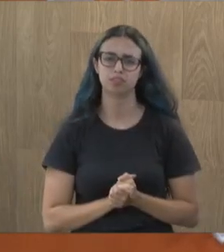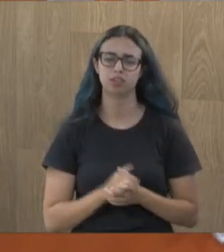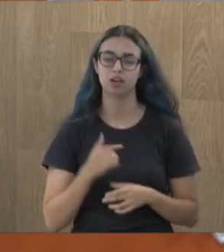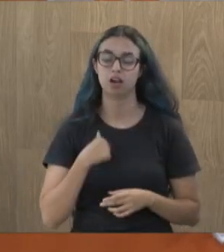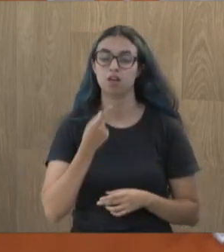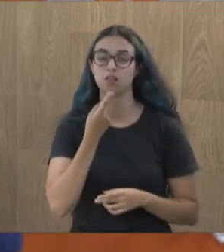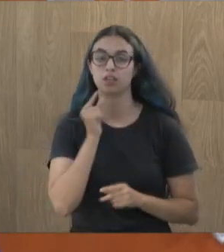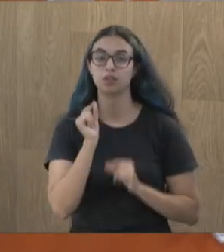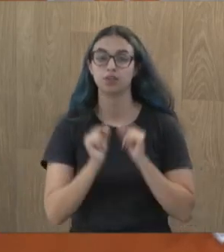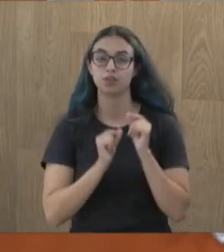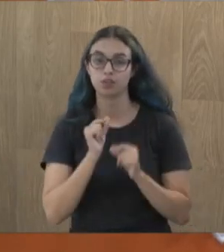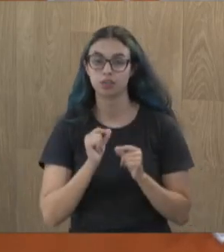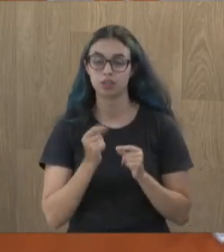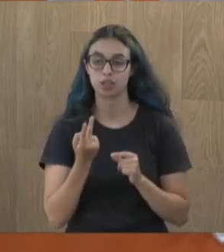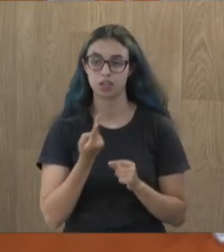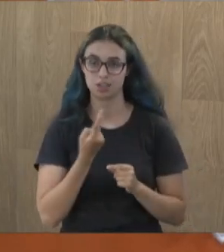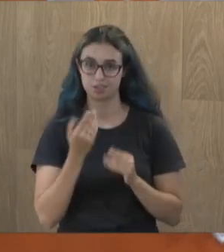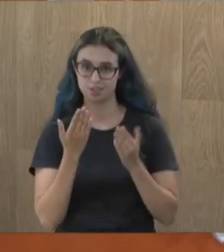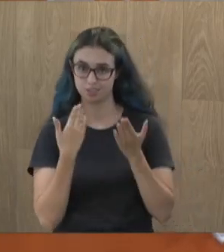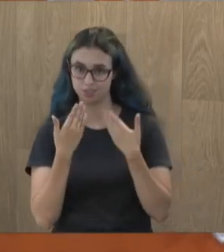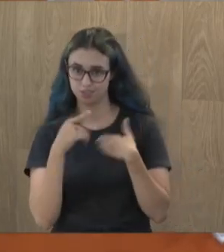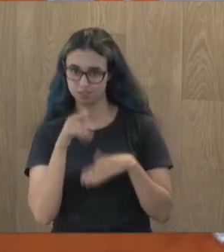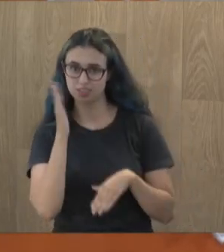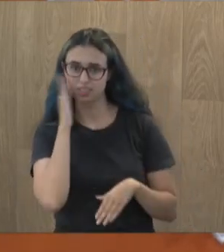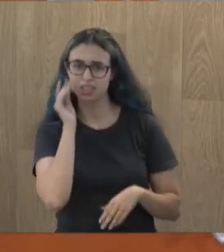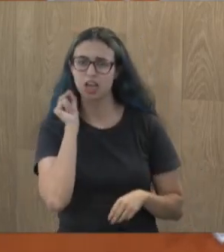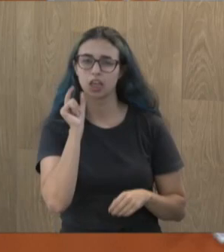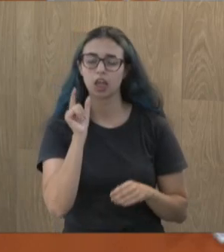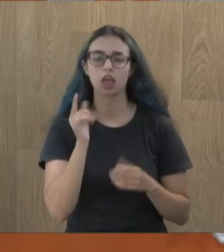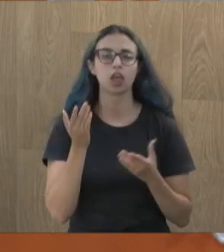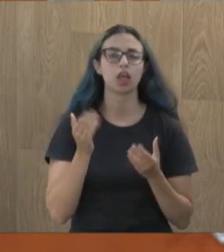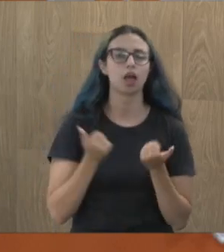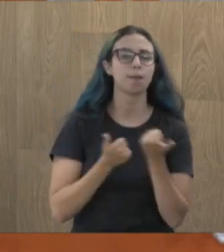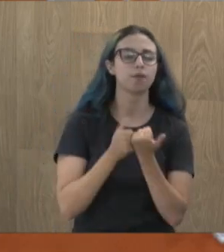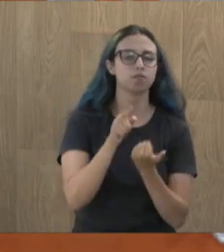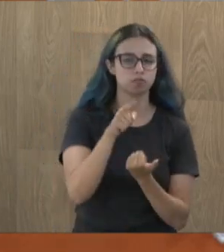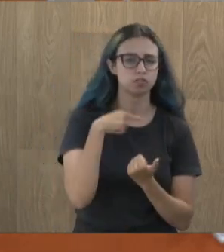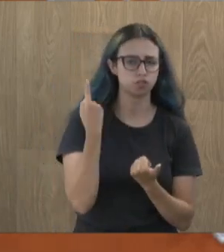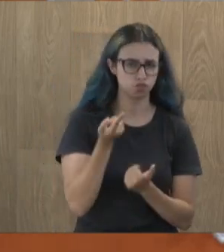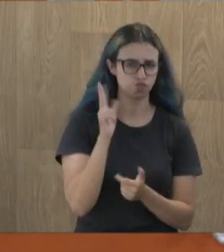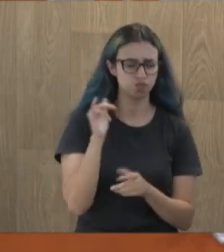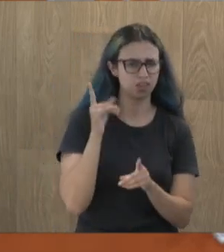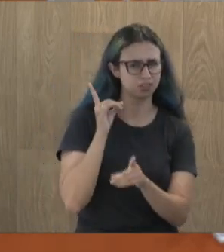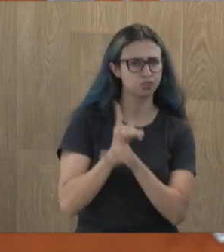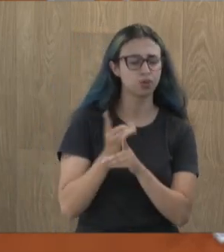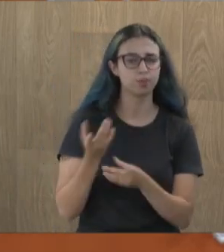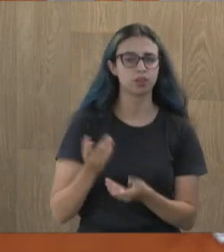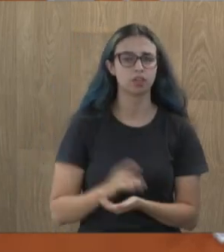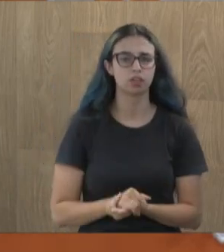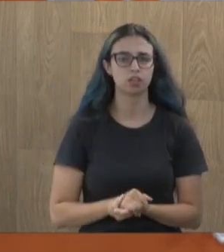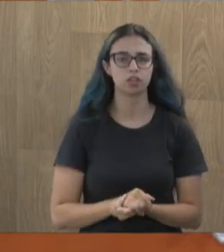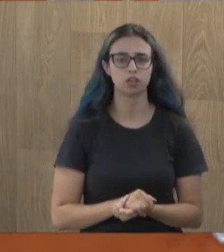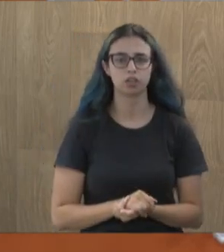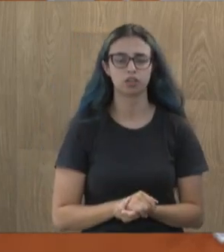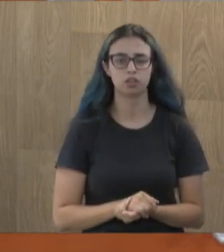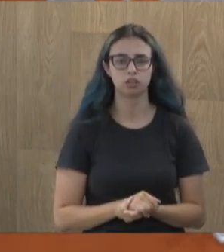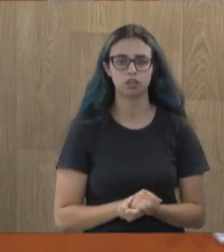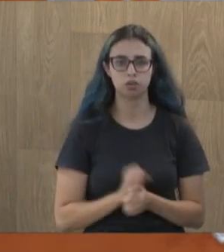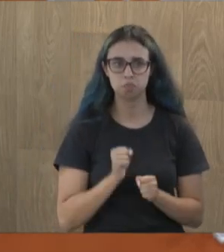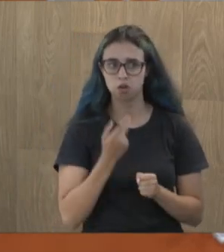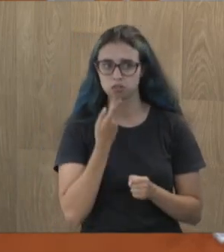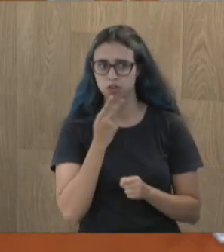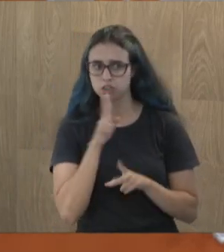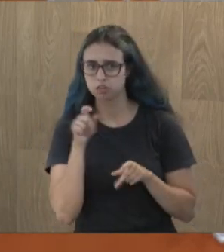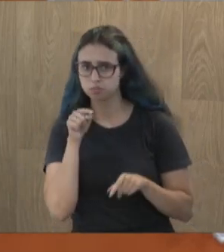é? A sua conversa. Nós vamos saber quem está te apoiando. Pode processar. Eu tenho imunidade parlamentar aqui para falar isso?